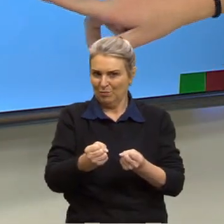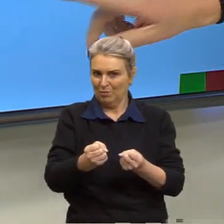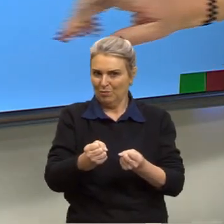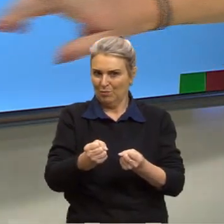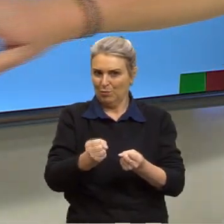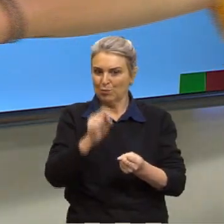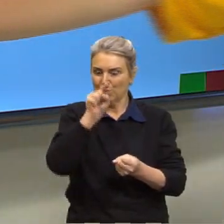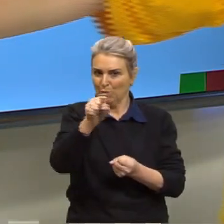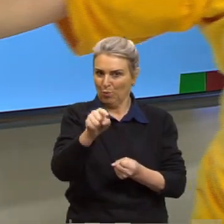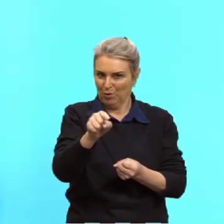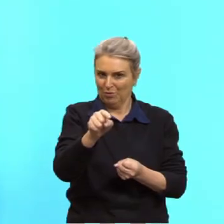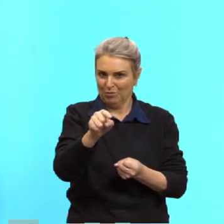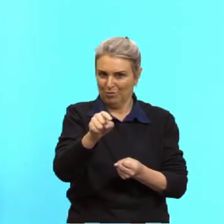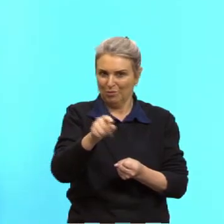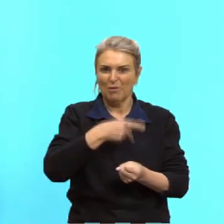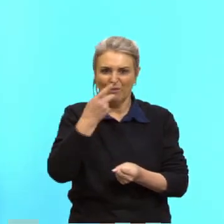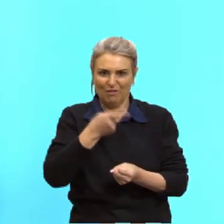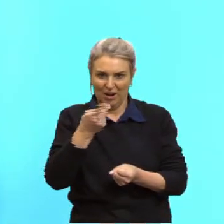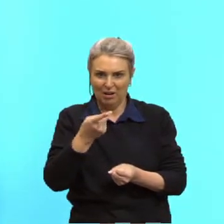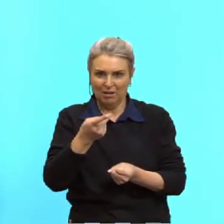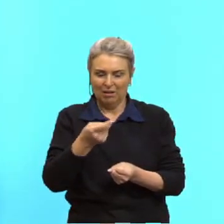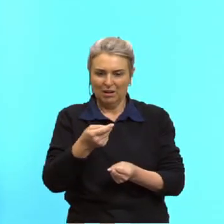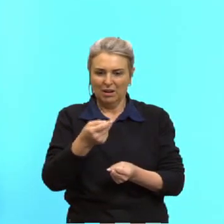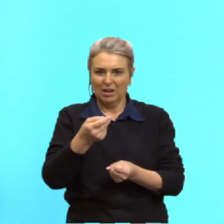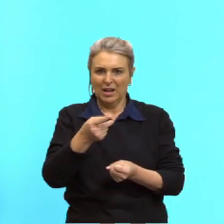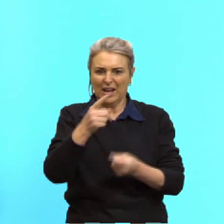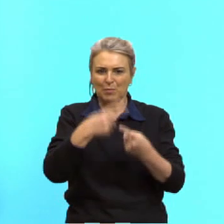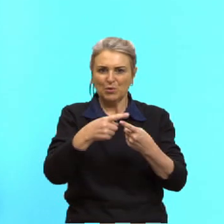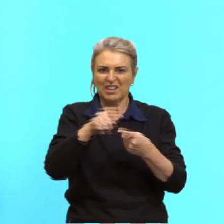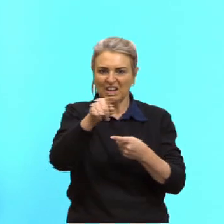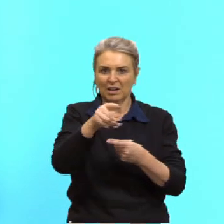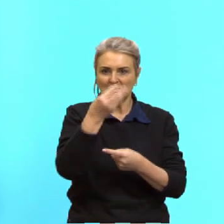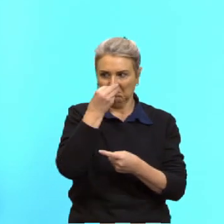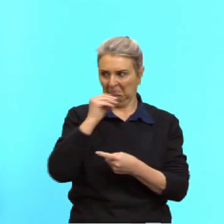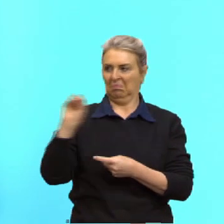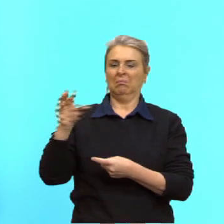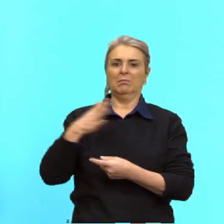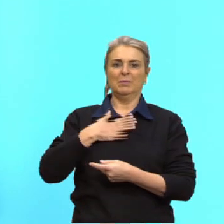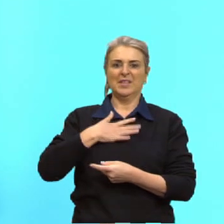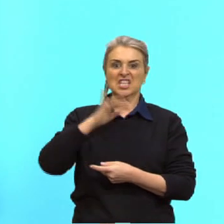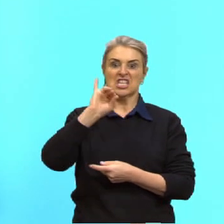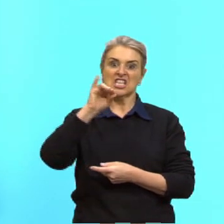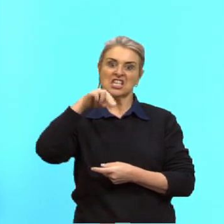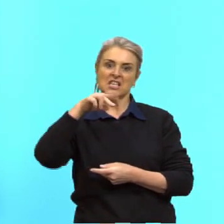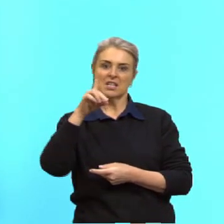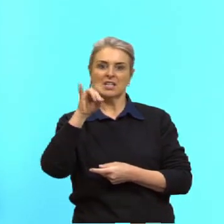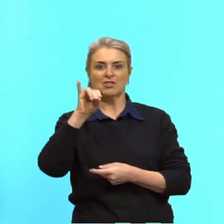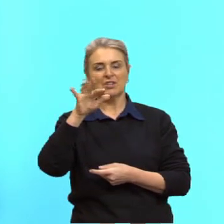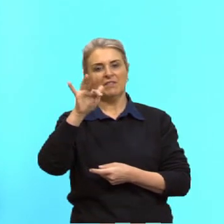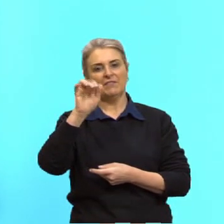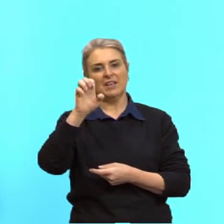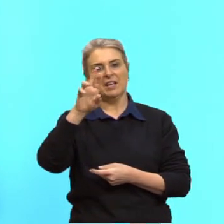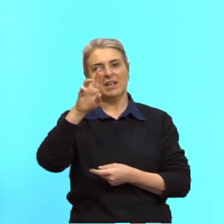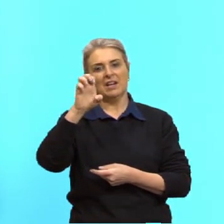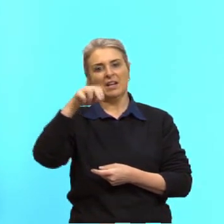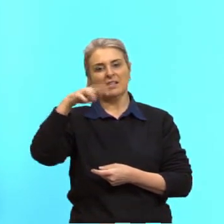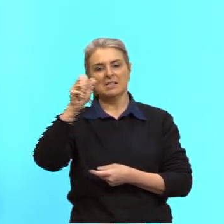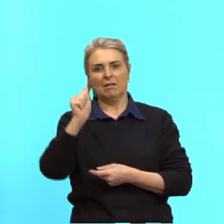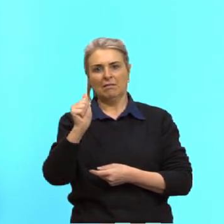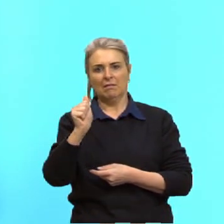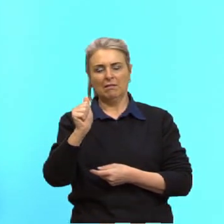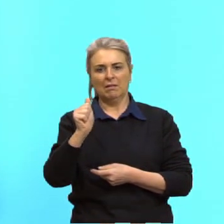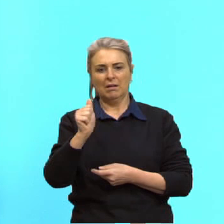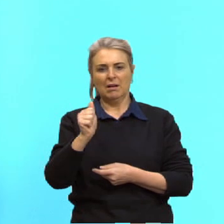que existe uma indiferença desse outro. Ali na letra D. No anseio de